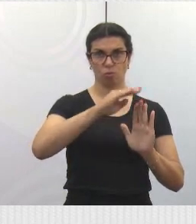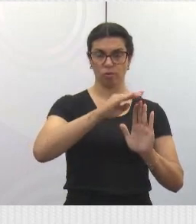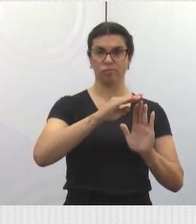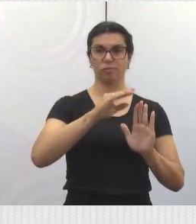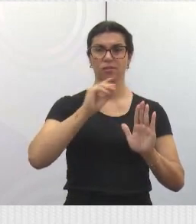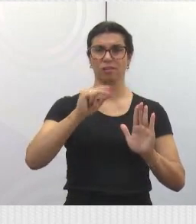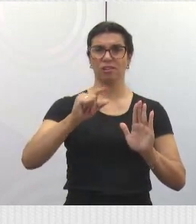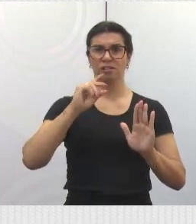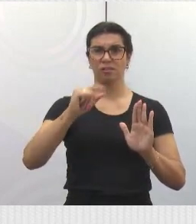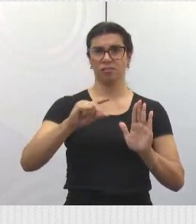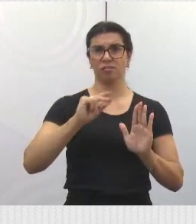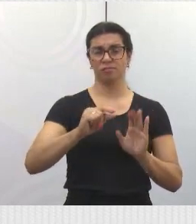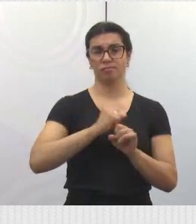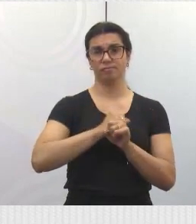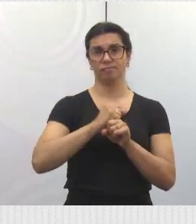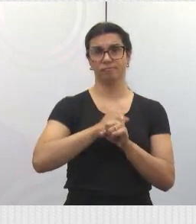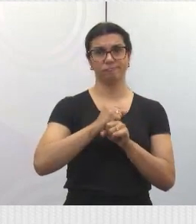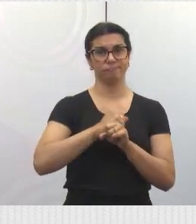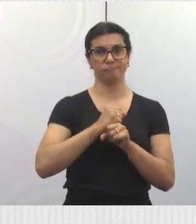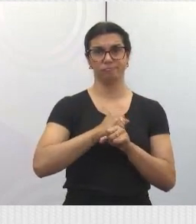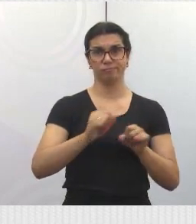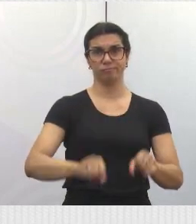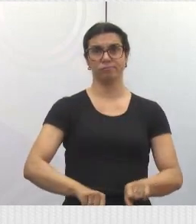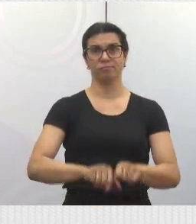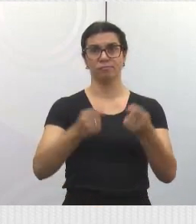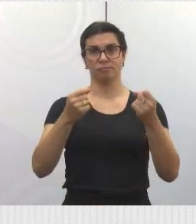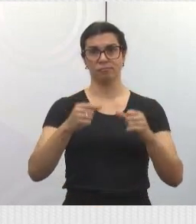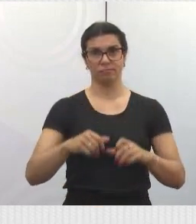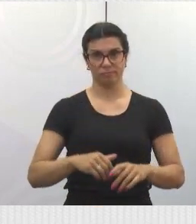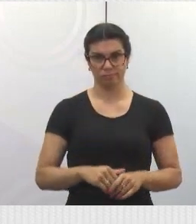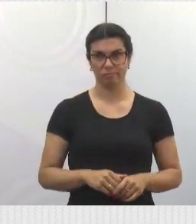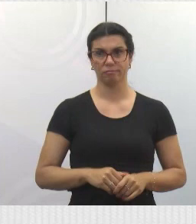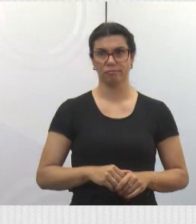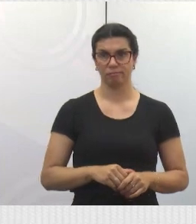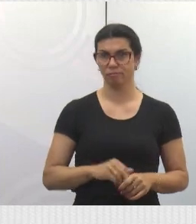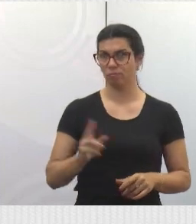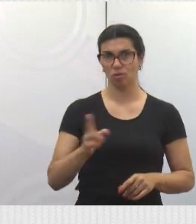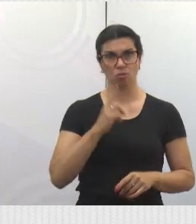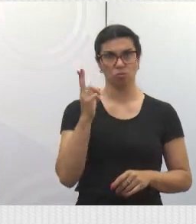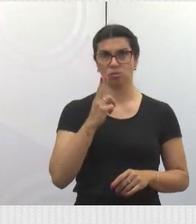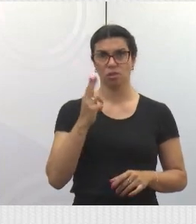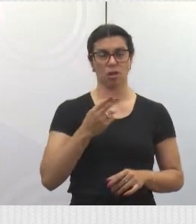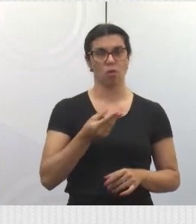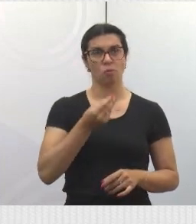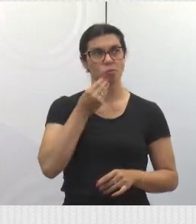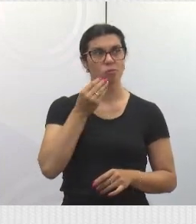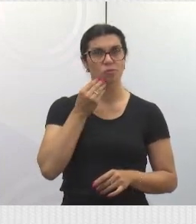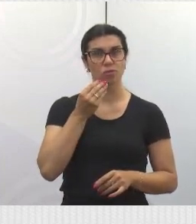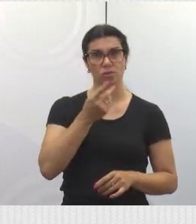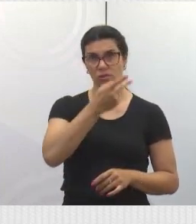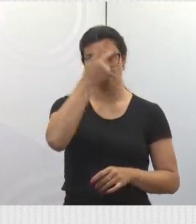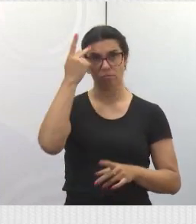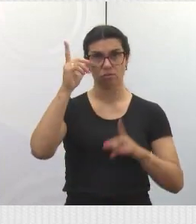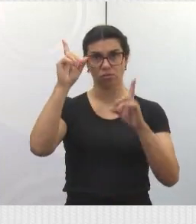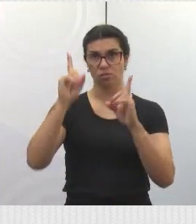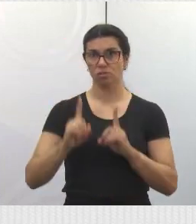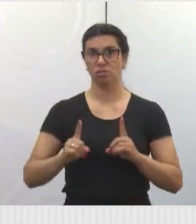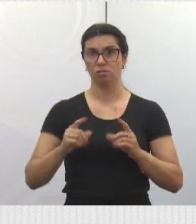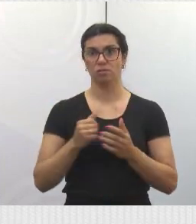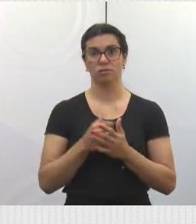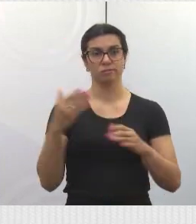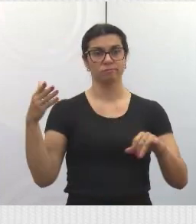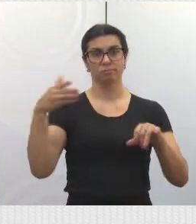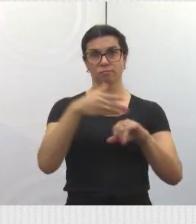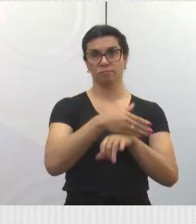mais de ano que não funciona. Faz mais de ano que não dá a oportunidade das pessoas que possuem deficiência de